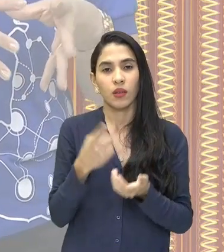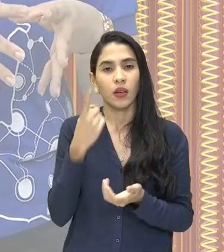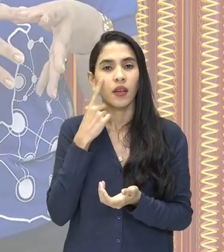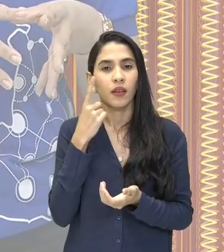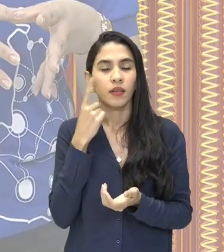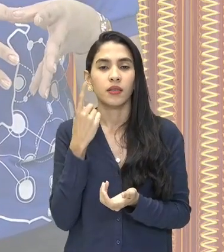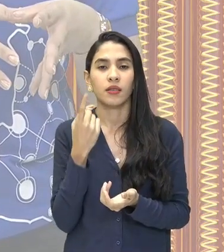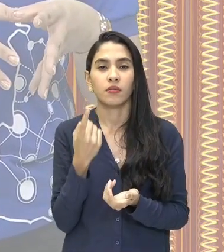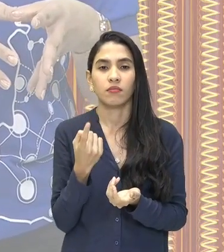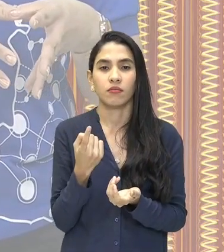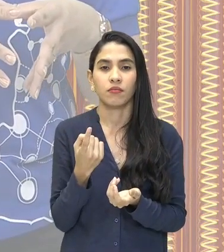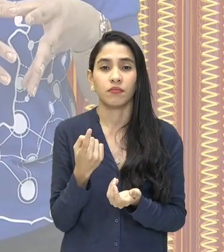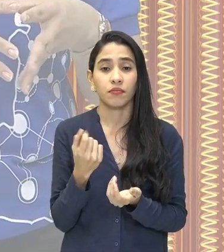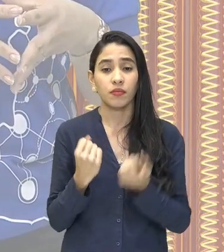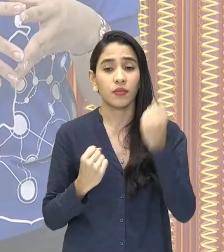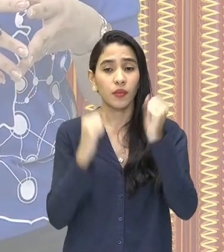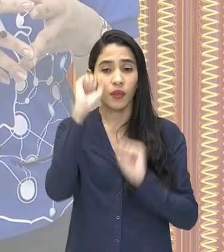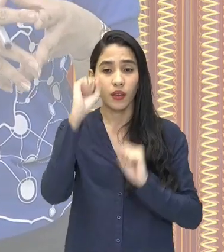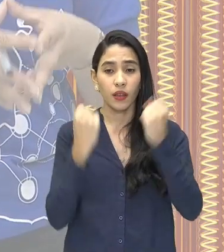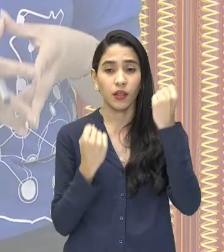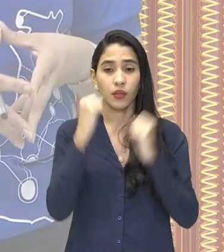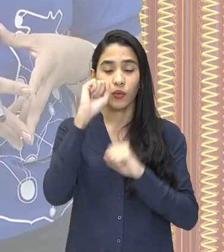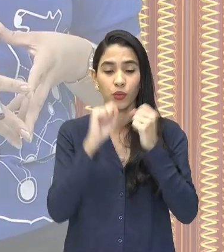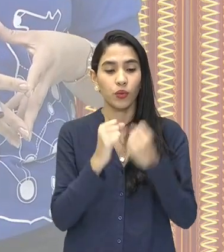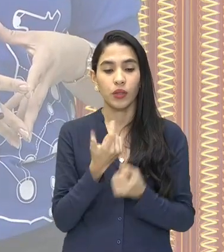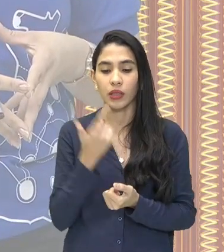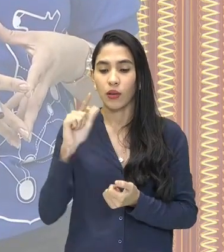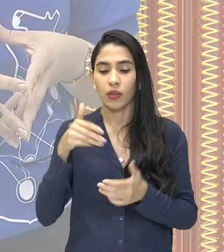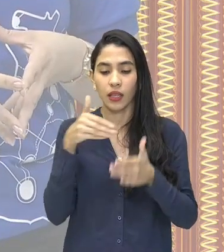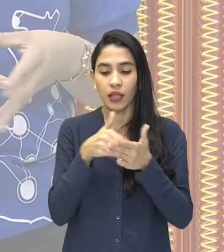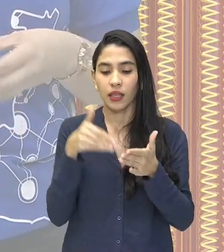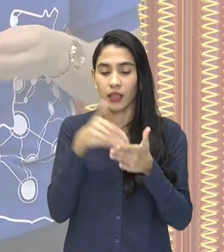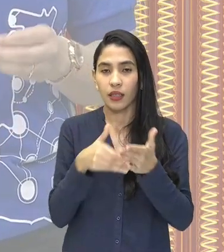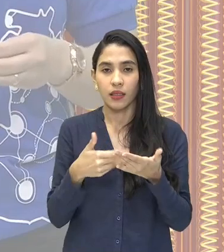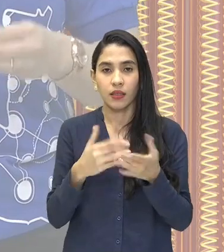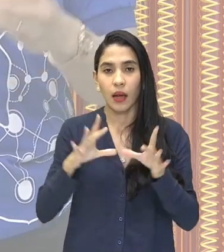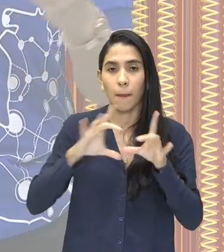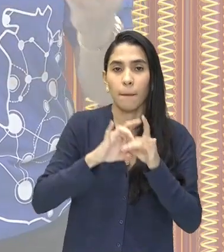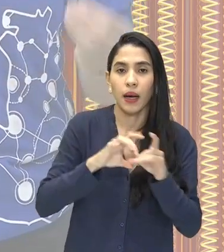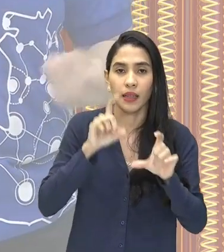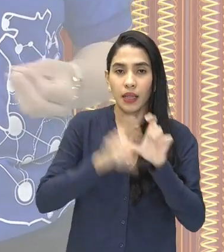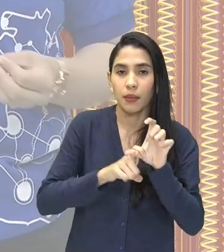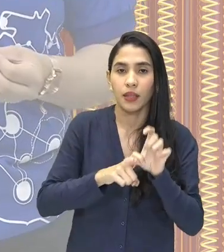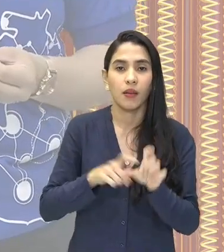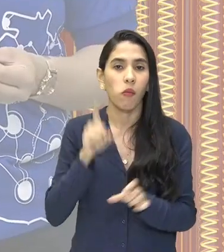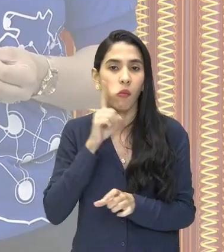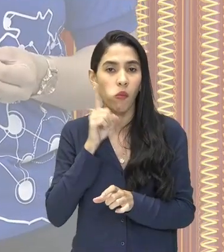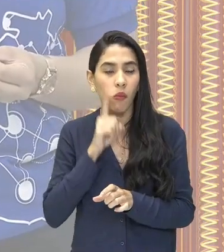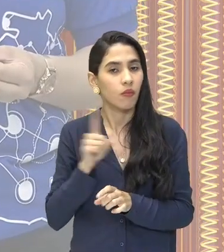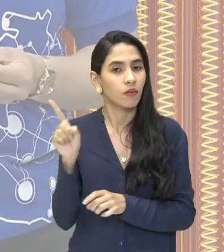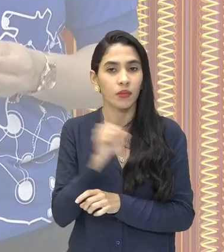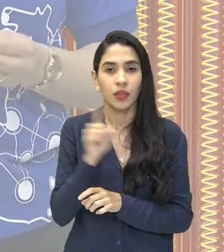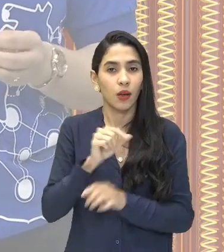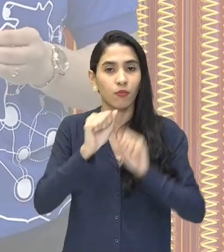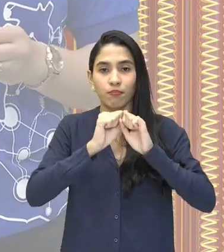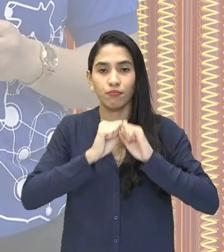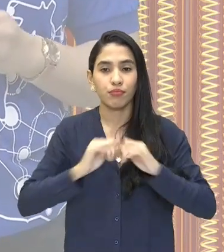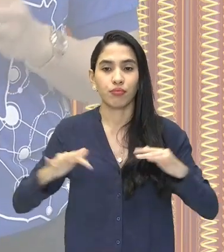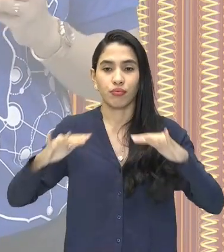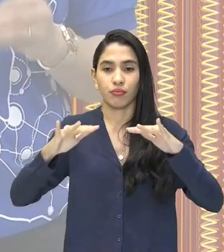que essa indústria não vai estar mais restrita à Inglaterra, e sim vai ser expandida para o mundo inteiro.